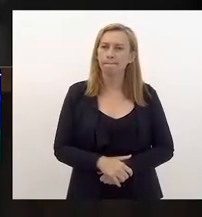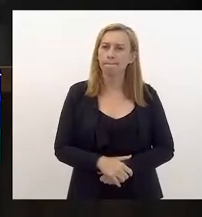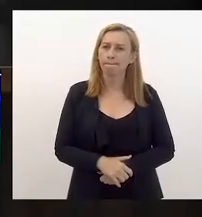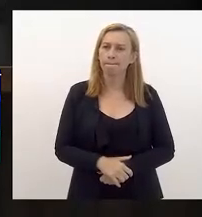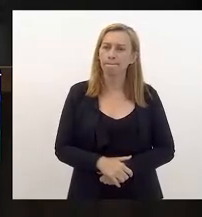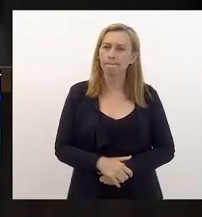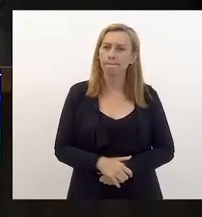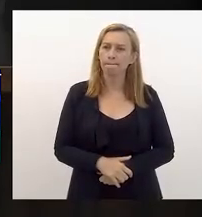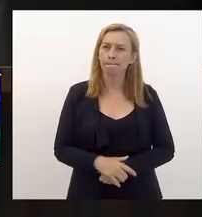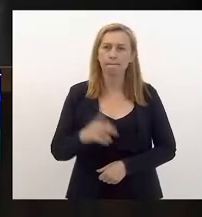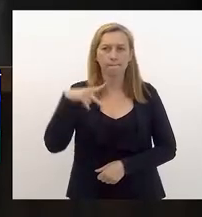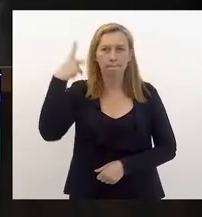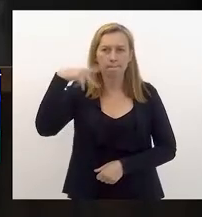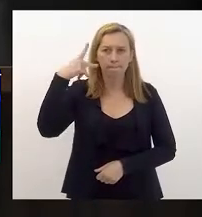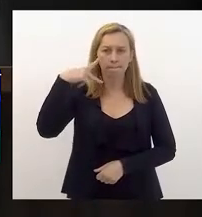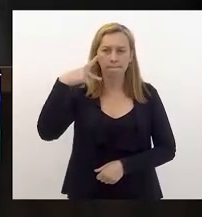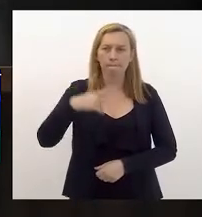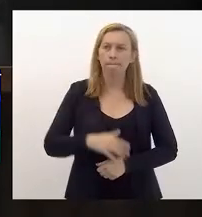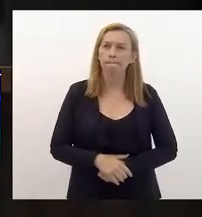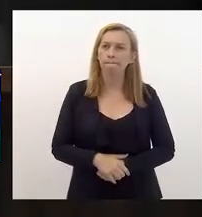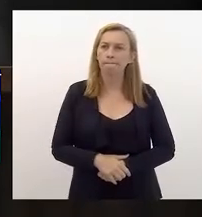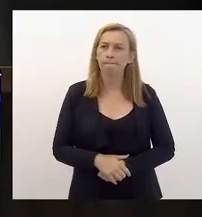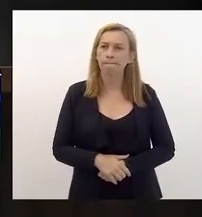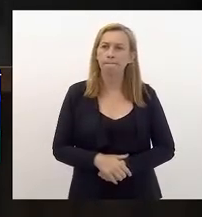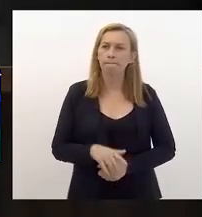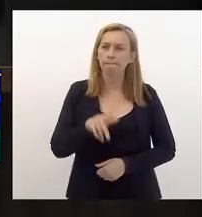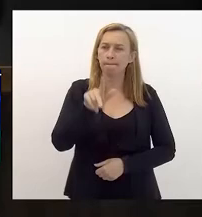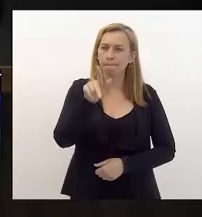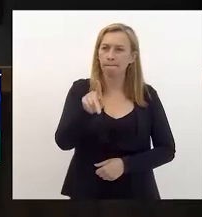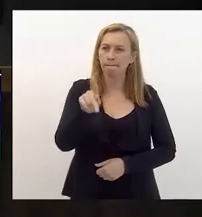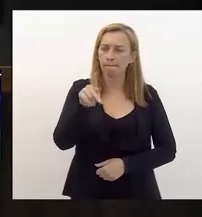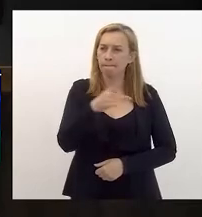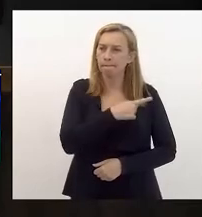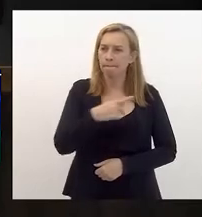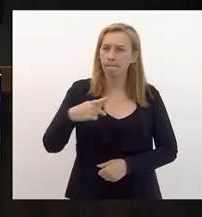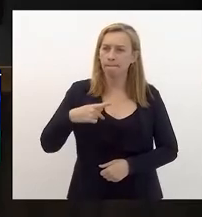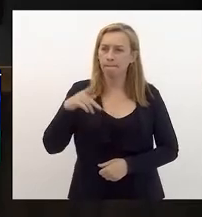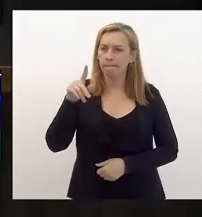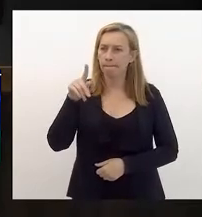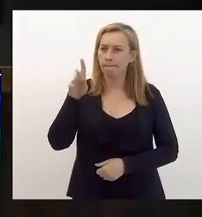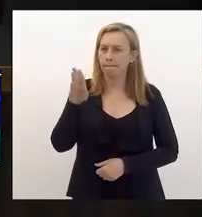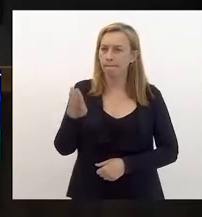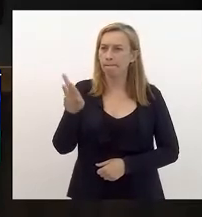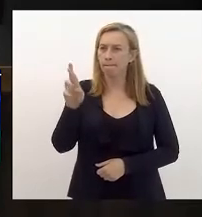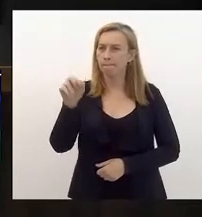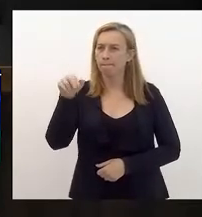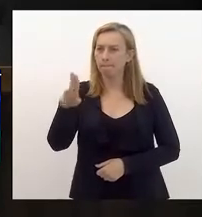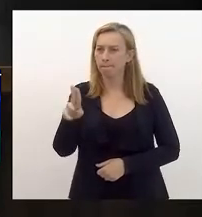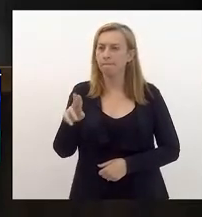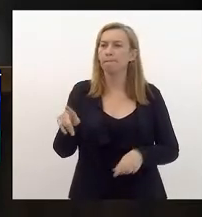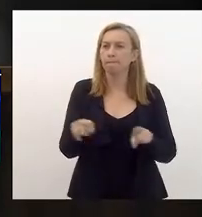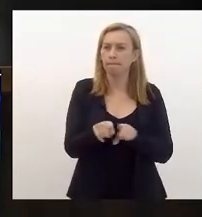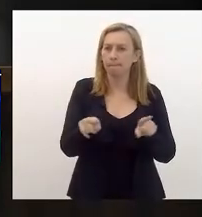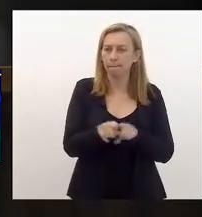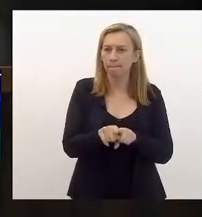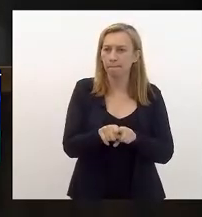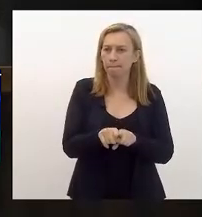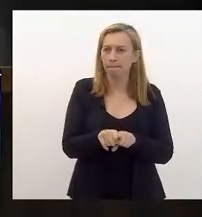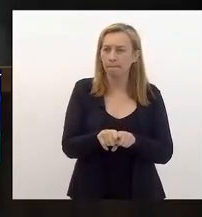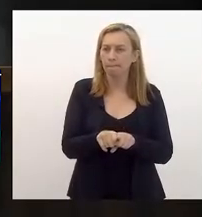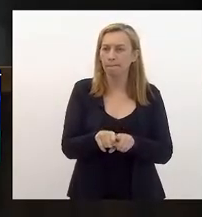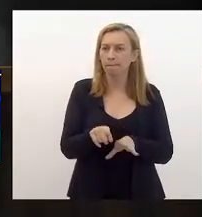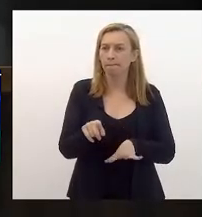está presente o vereador Pastor Brum e o vereador Juliano de Barra do Piraí. e sejam bem-vindos.